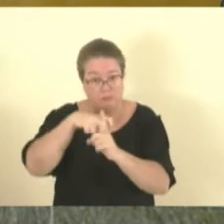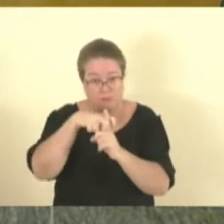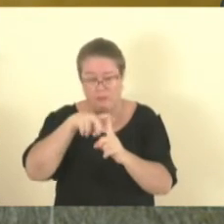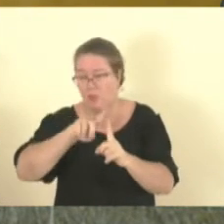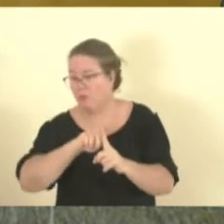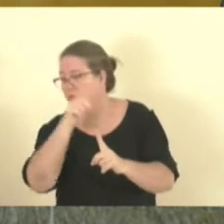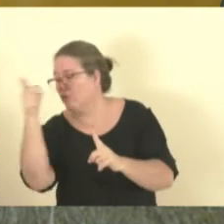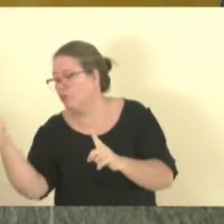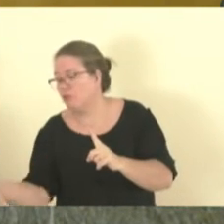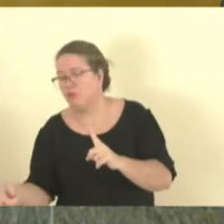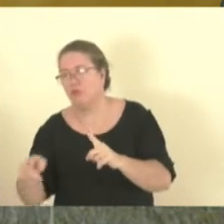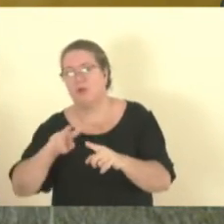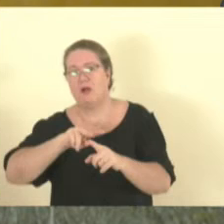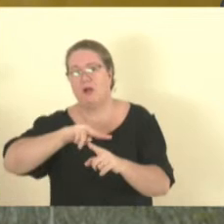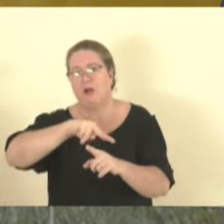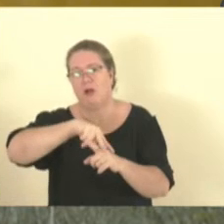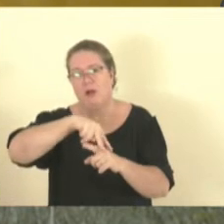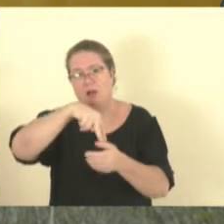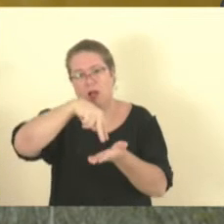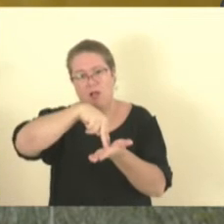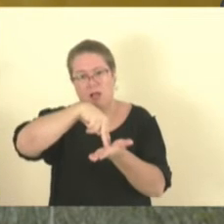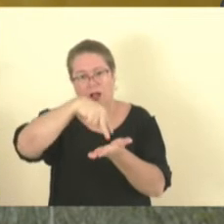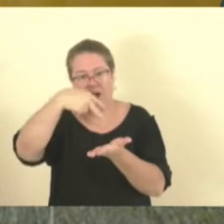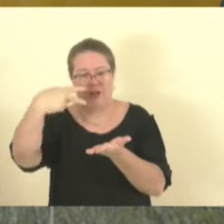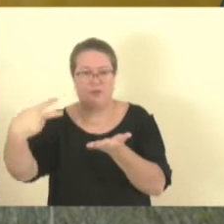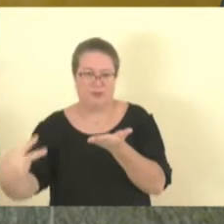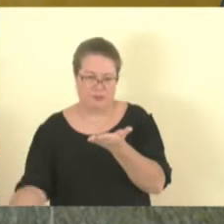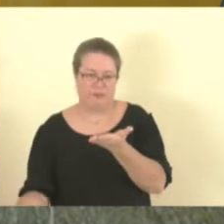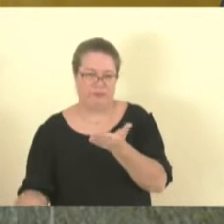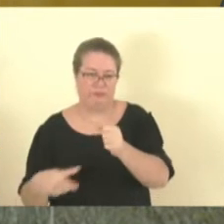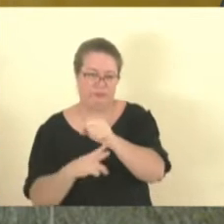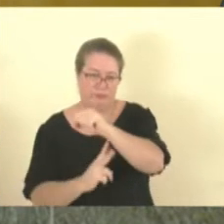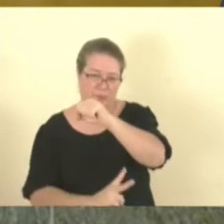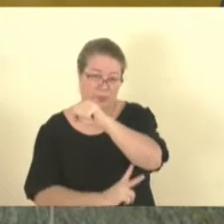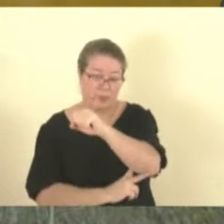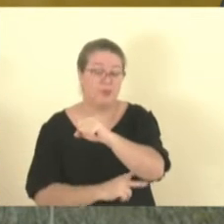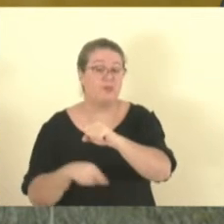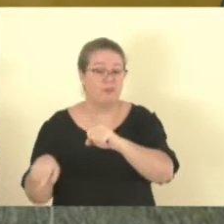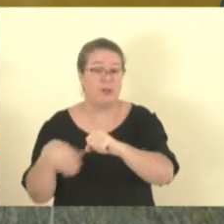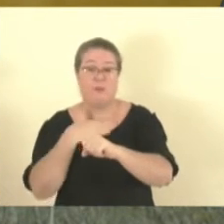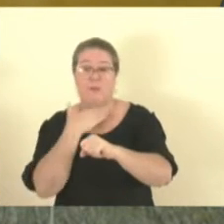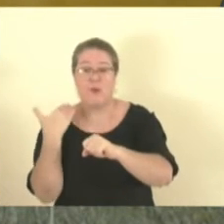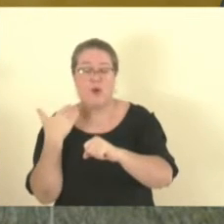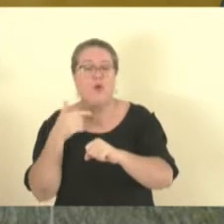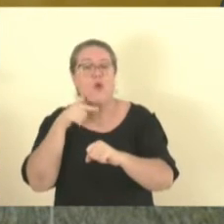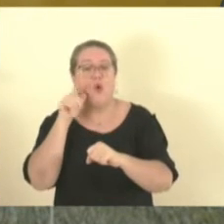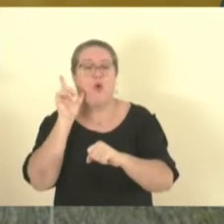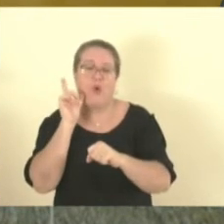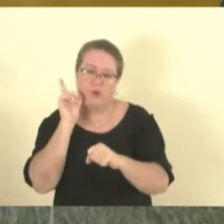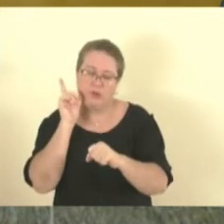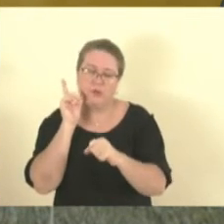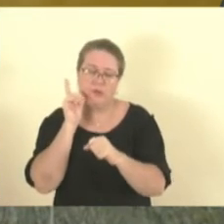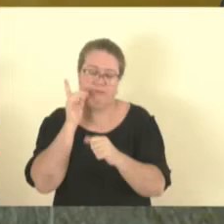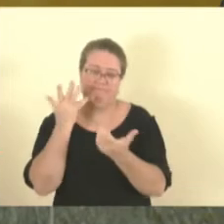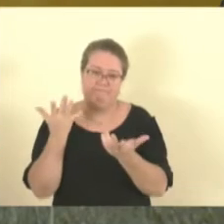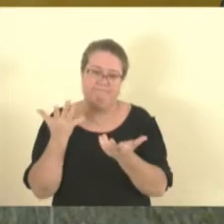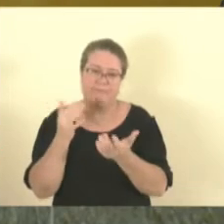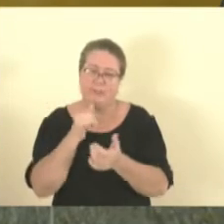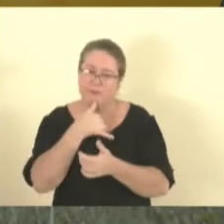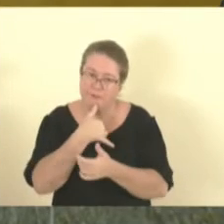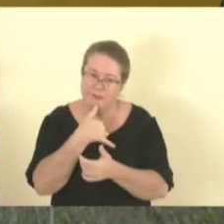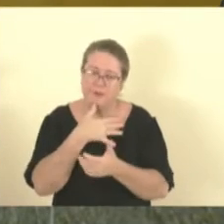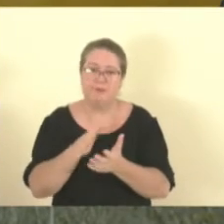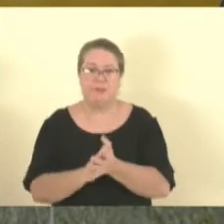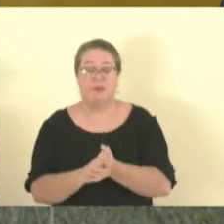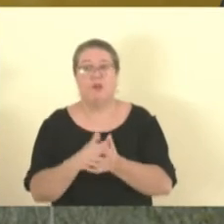transitando de bicicleta, empurrando uma bicicleta ponte acima. Quer dizer, precisa realmente de fiscalização. E eu vou